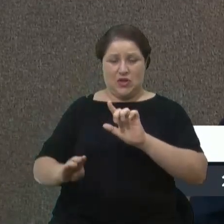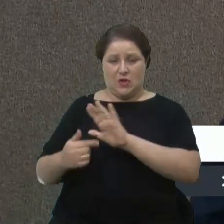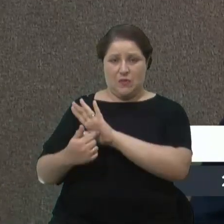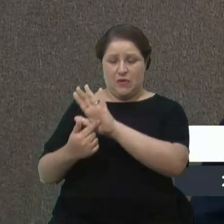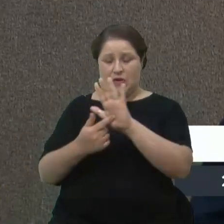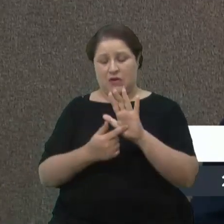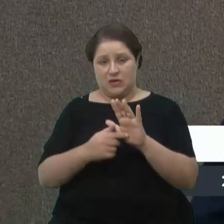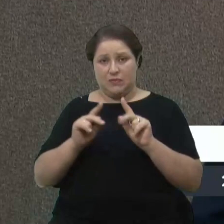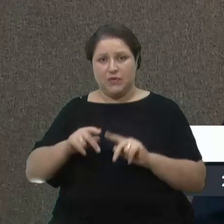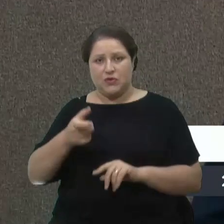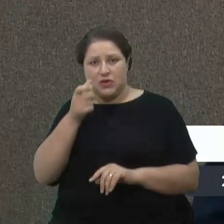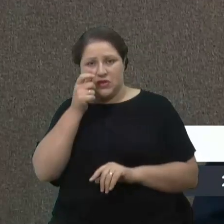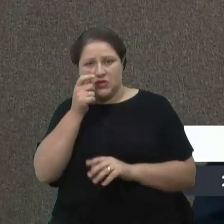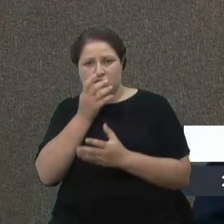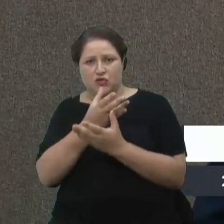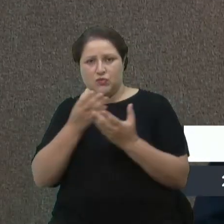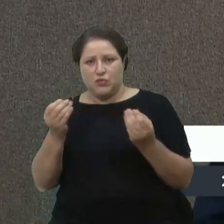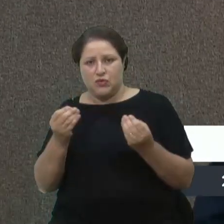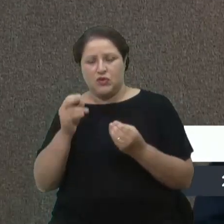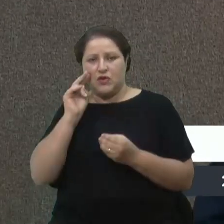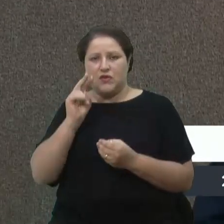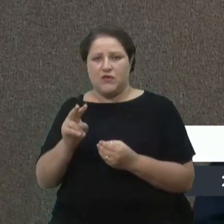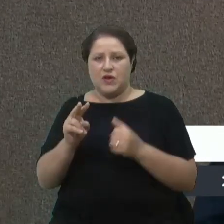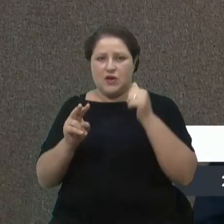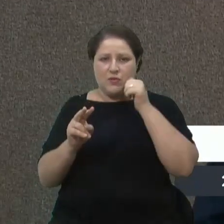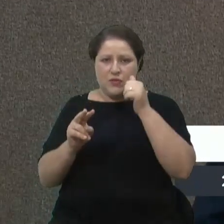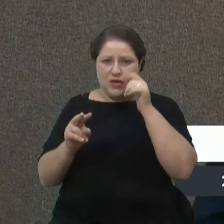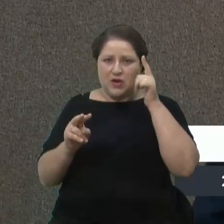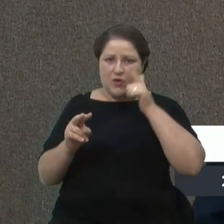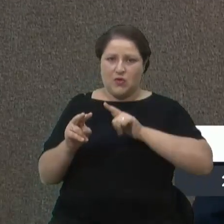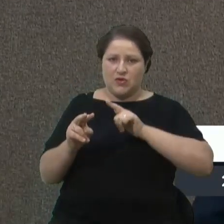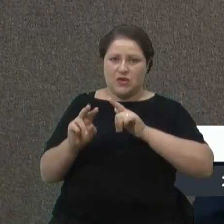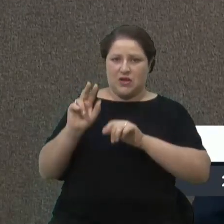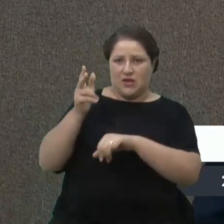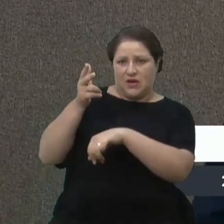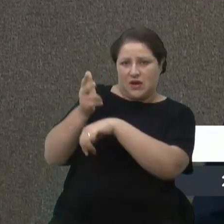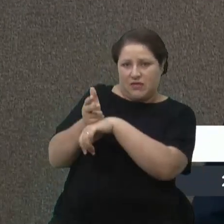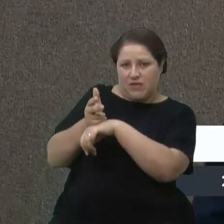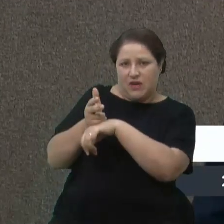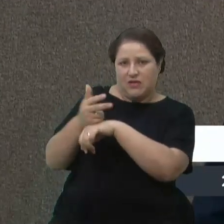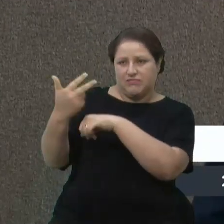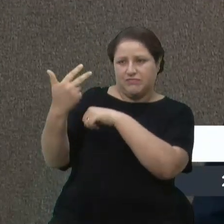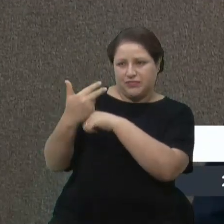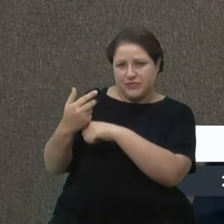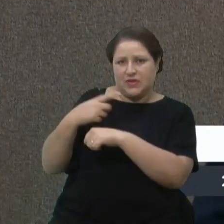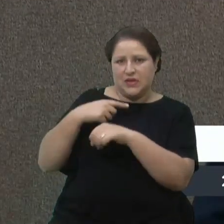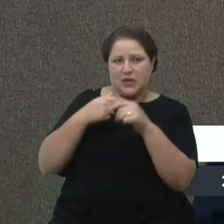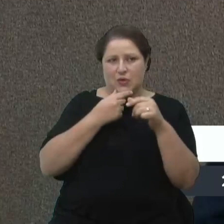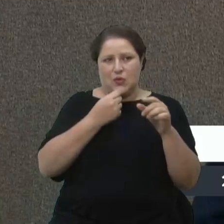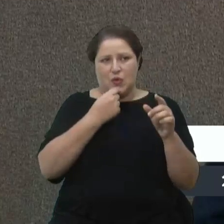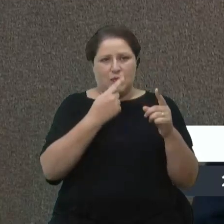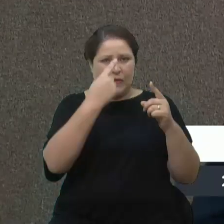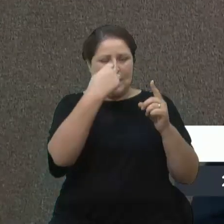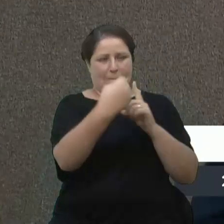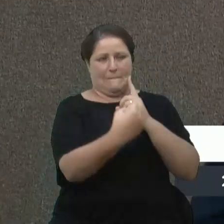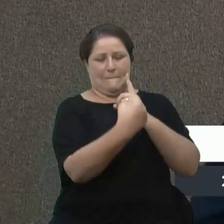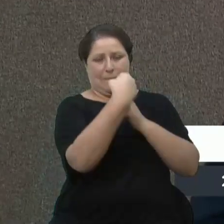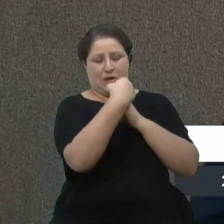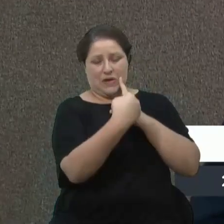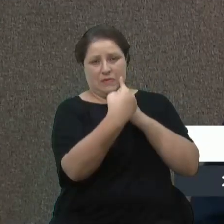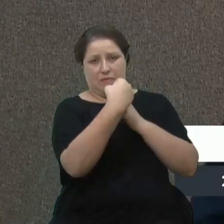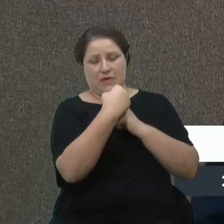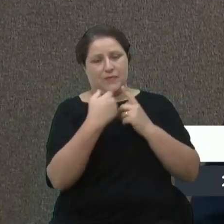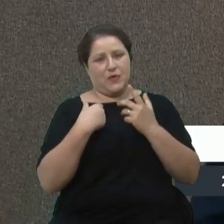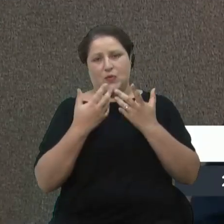e ver as imagens que aquela mulher conseguiu gravar, sendo espancada, e eu não quero